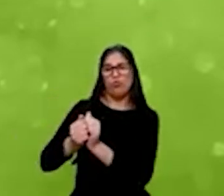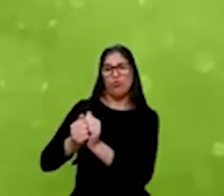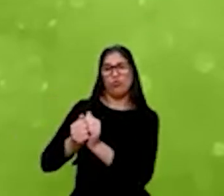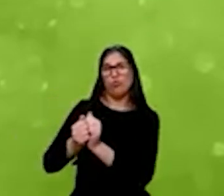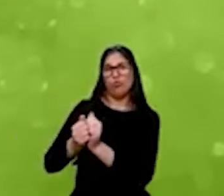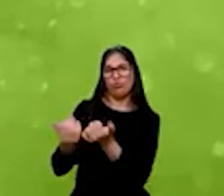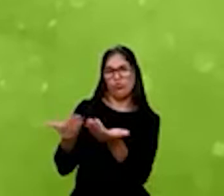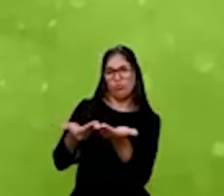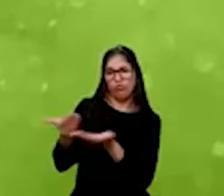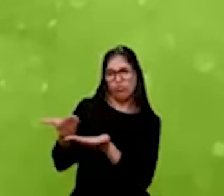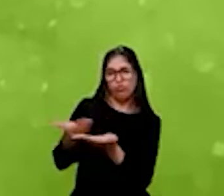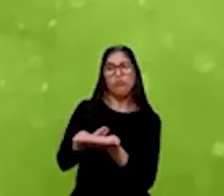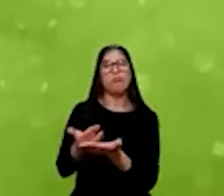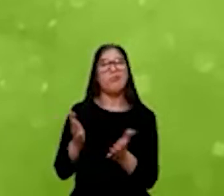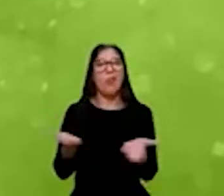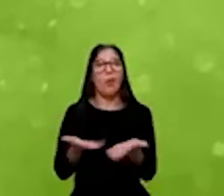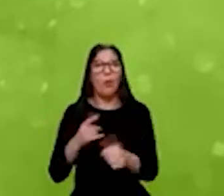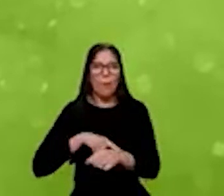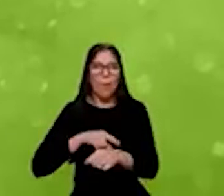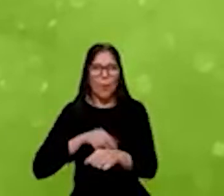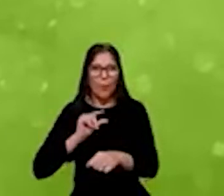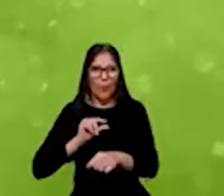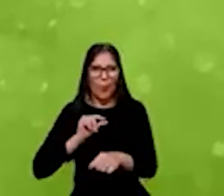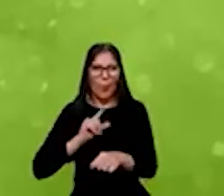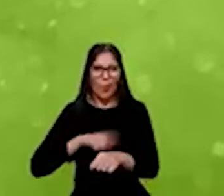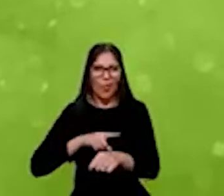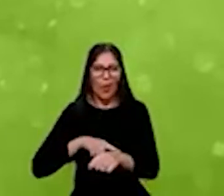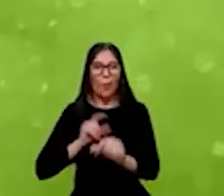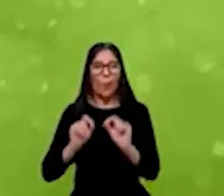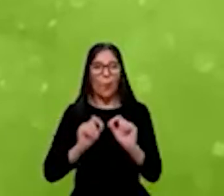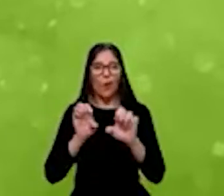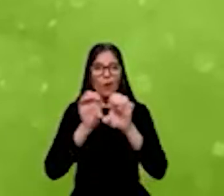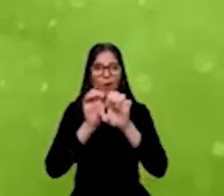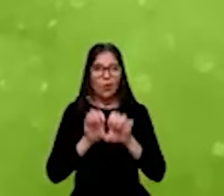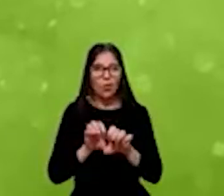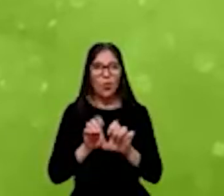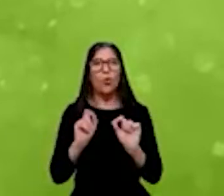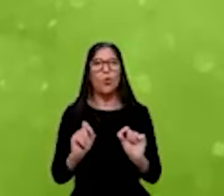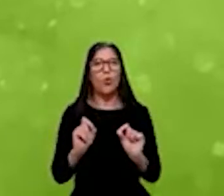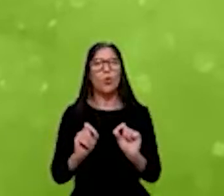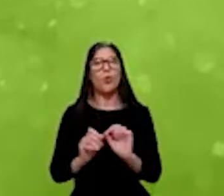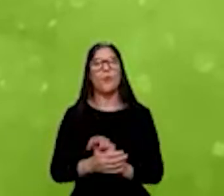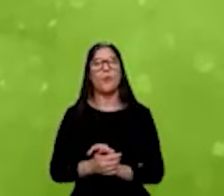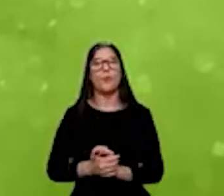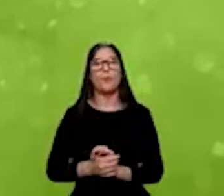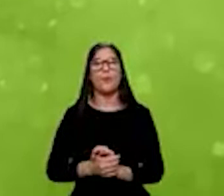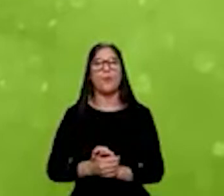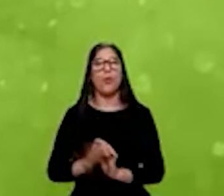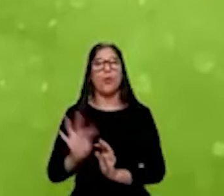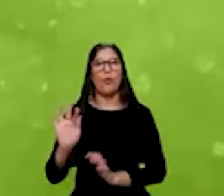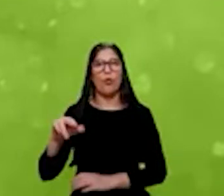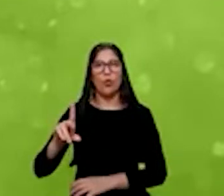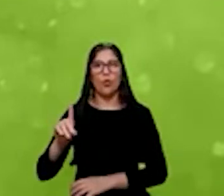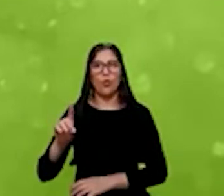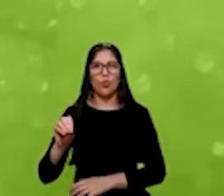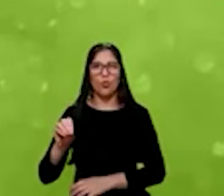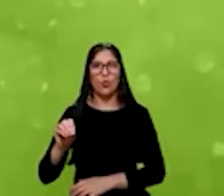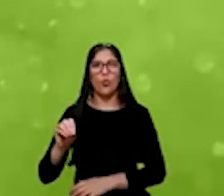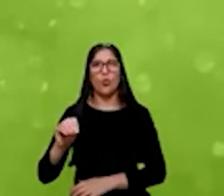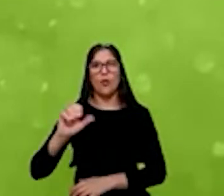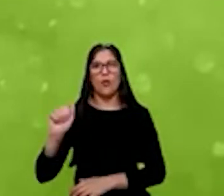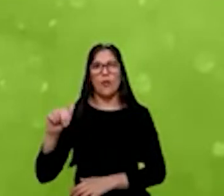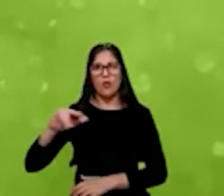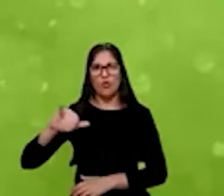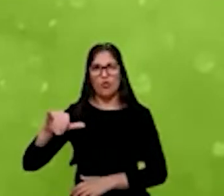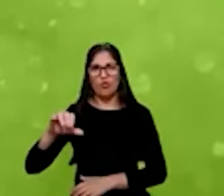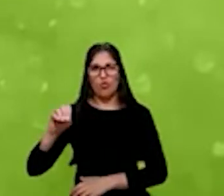recentemente, a gente estruturou um fundo, que é o fundo Anjo do BNDES, que ele